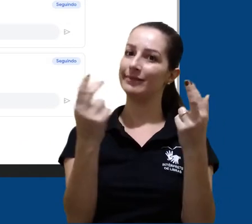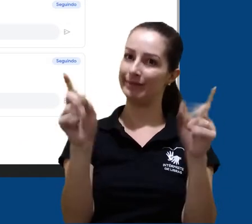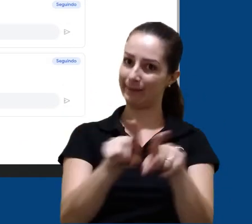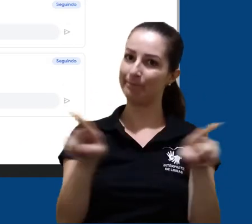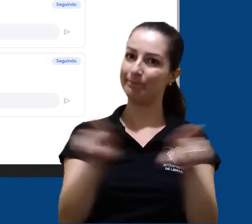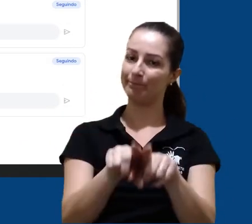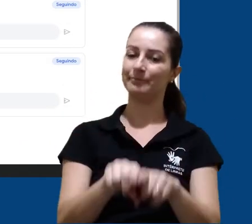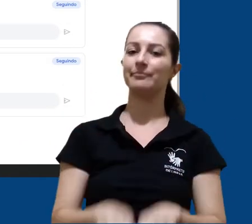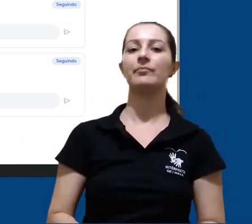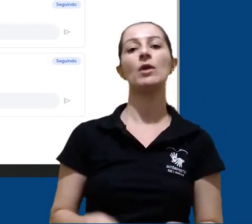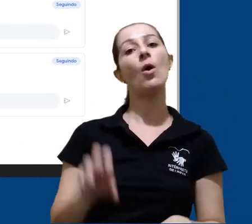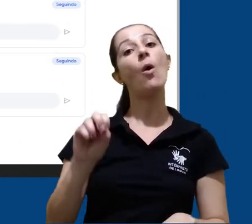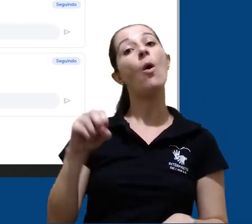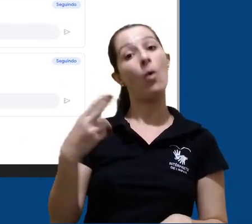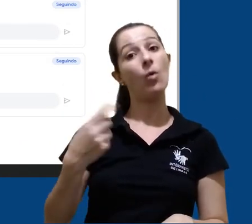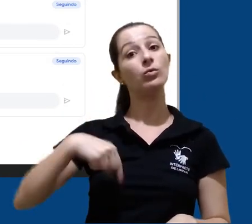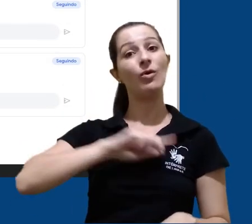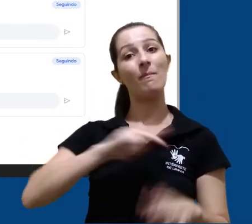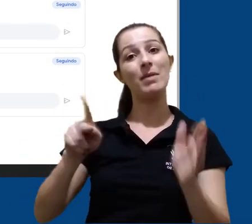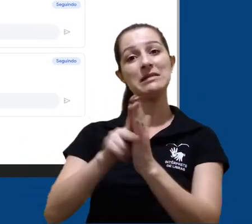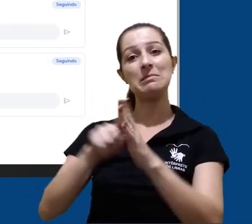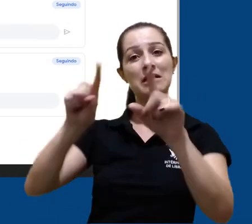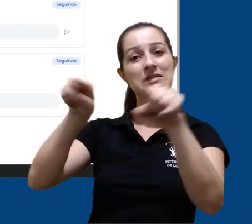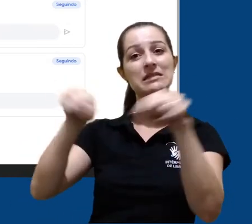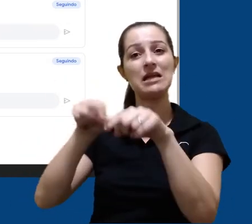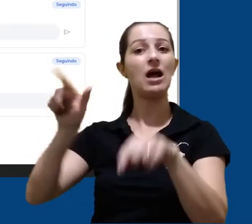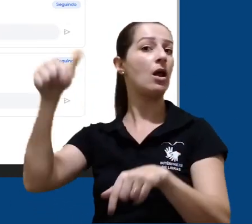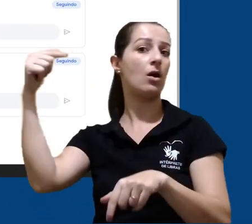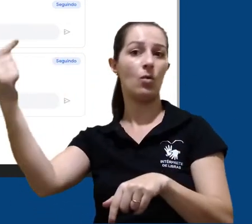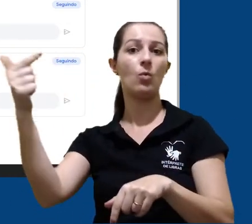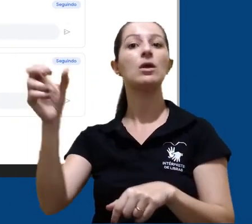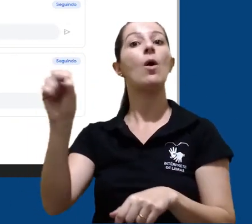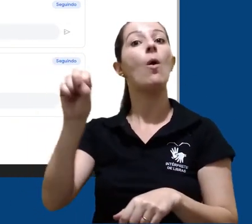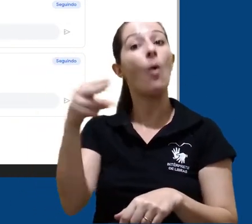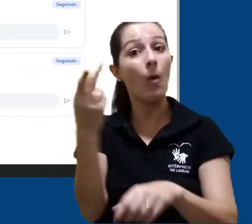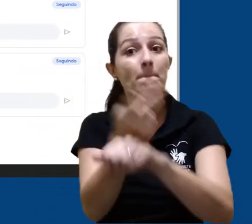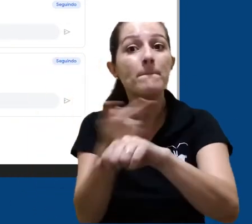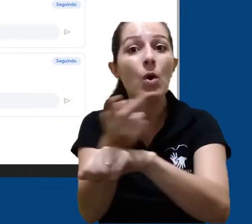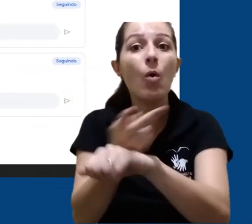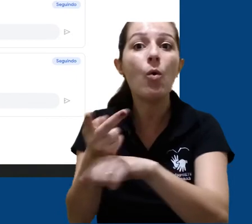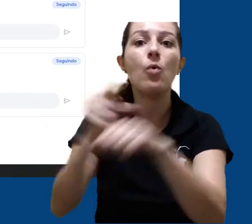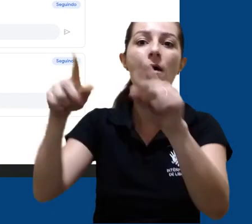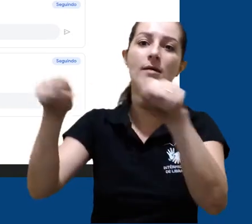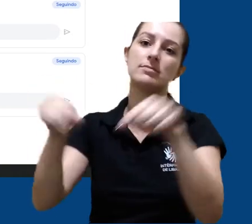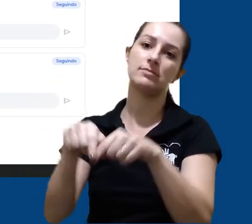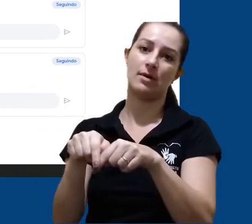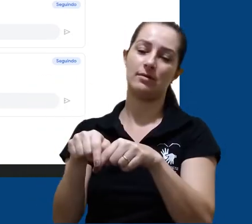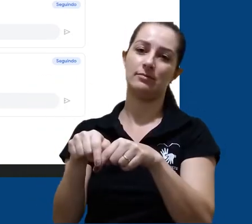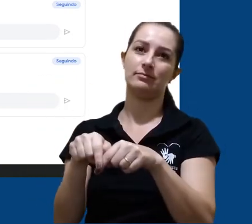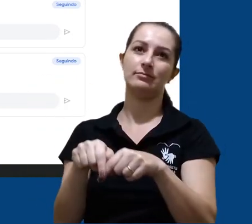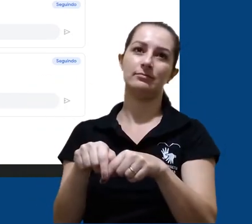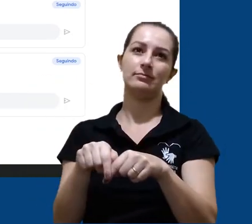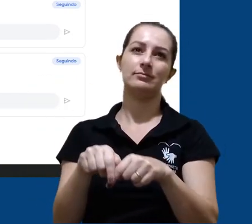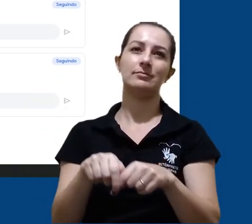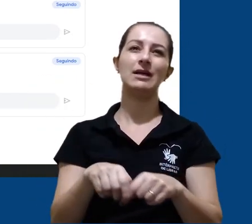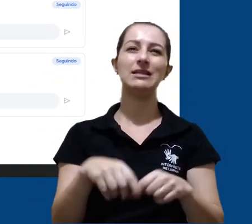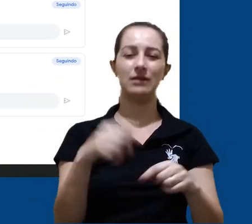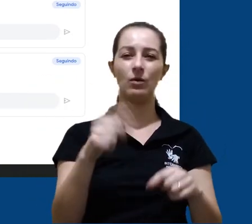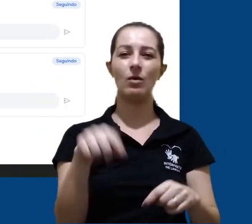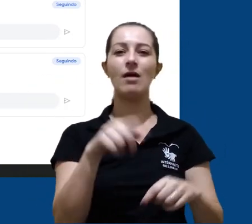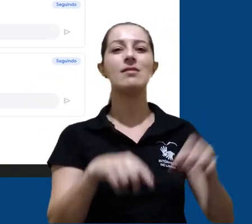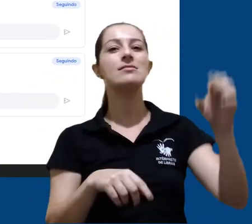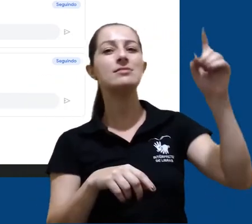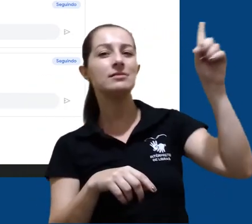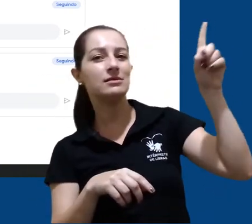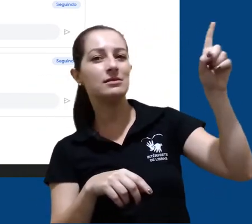sala, nós também podemos participar de salas existentes ou procurar salas. Para isso, voltamos ao botão